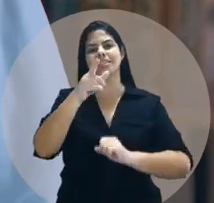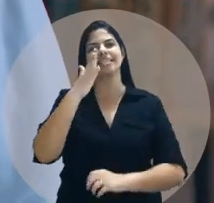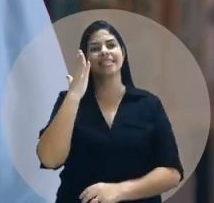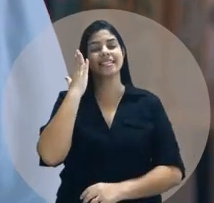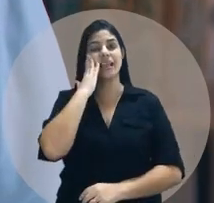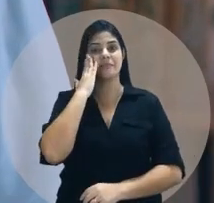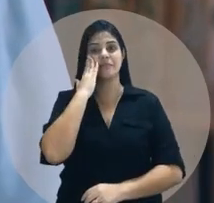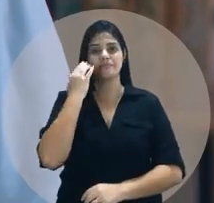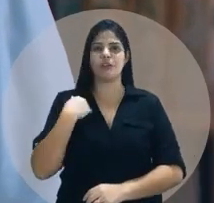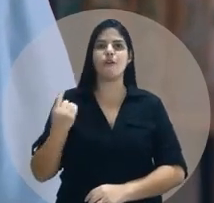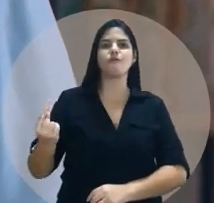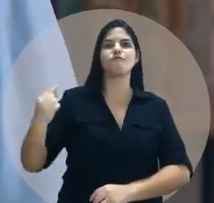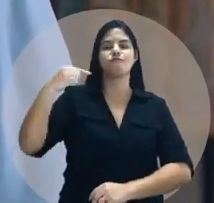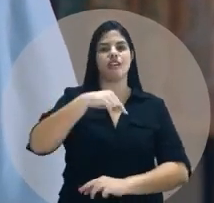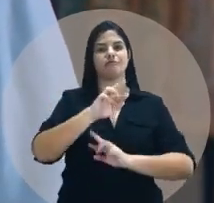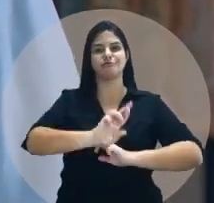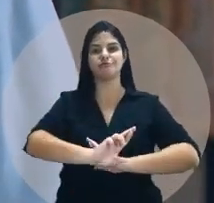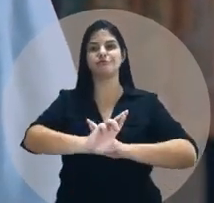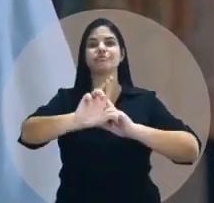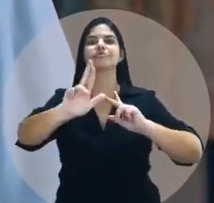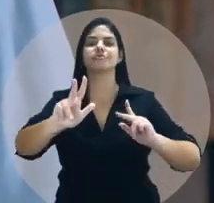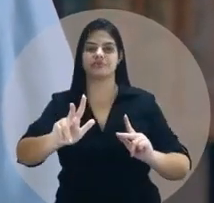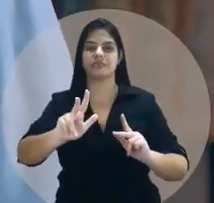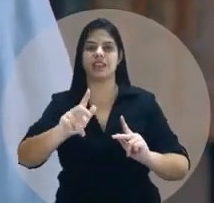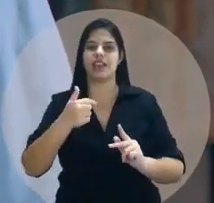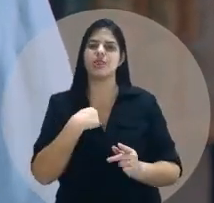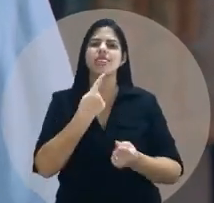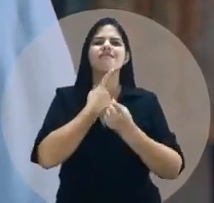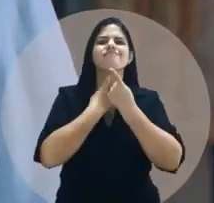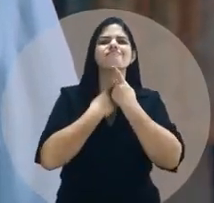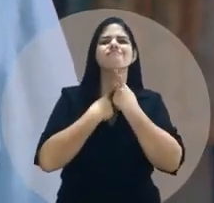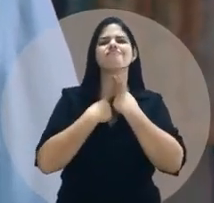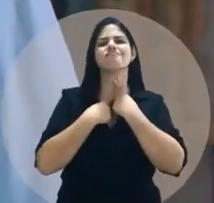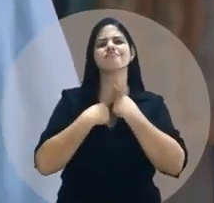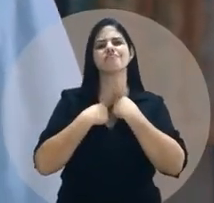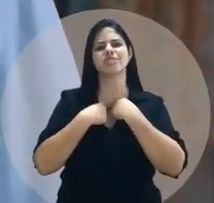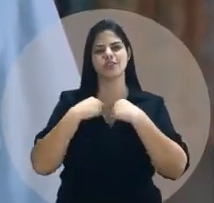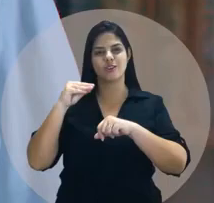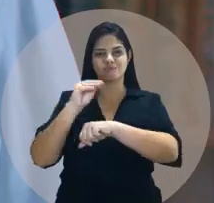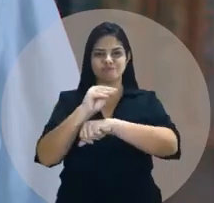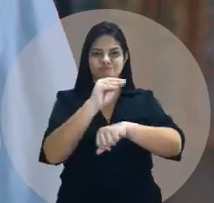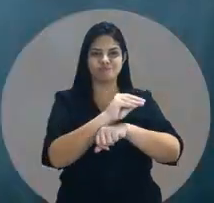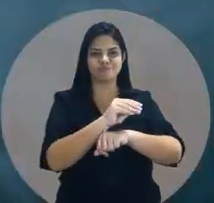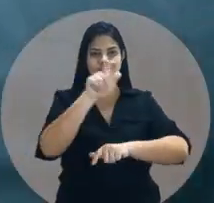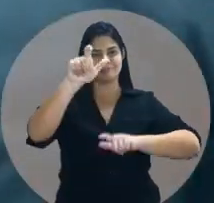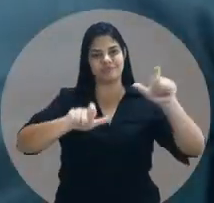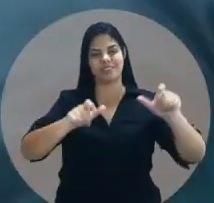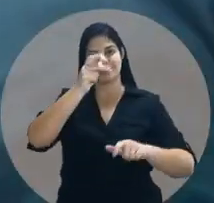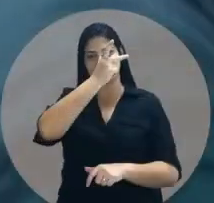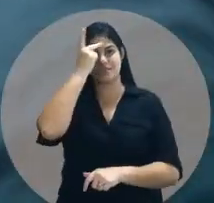certeza, eu vim para fazer a diferença. Eu tenho uma vontade imensa de ajudar as pessoas.